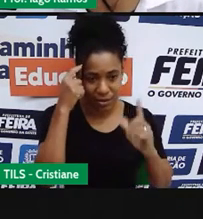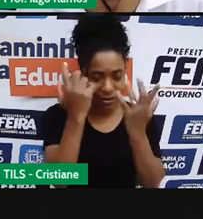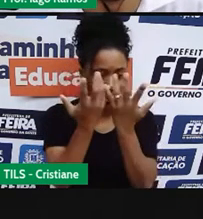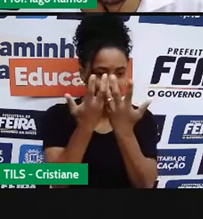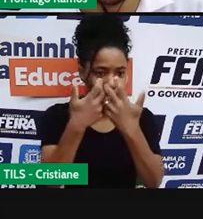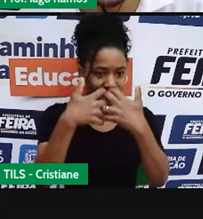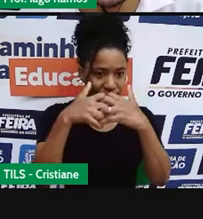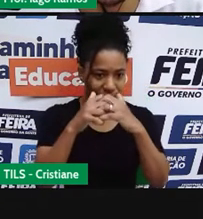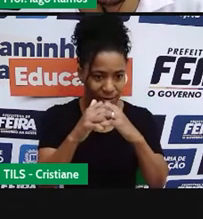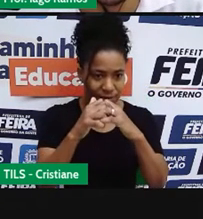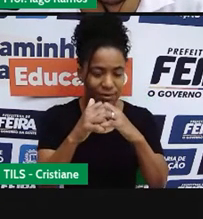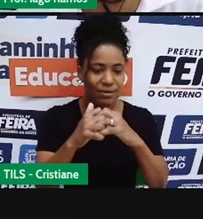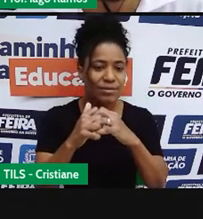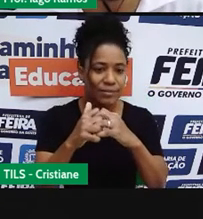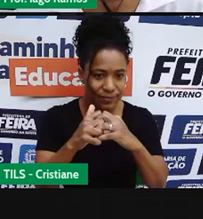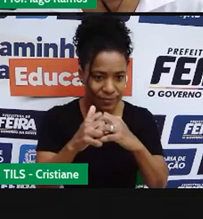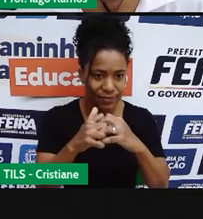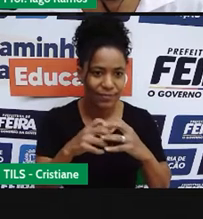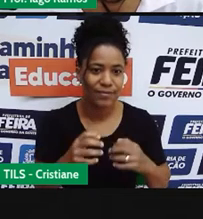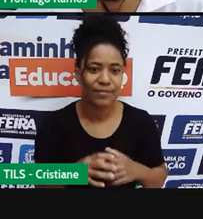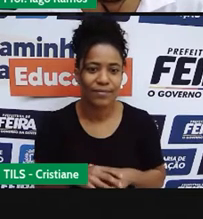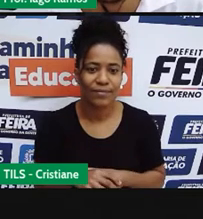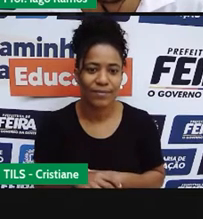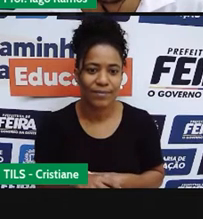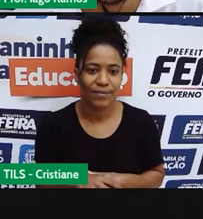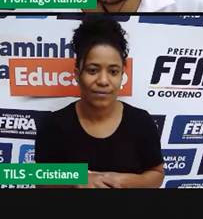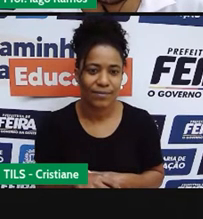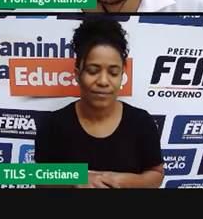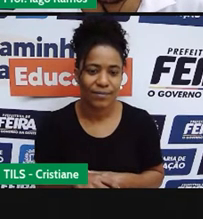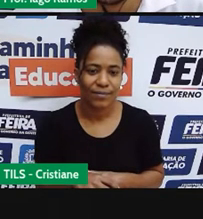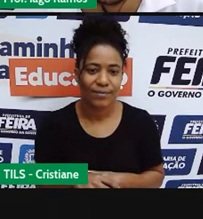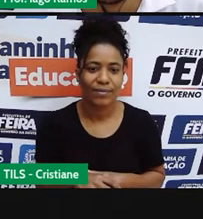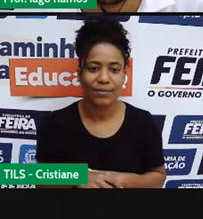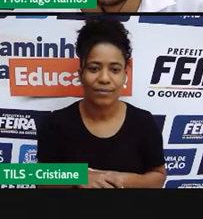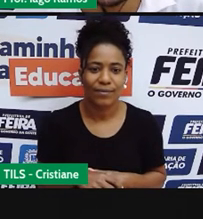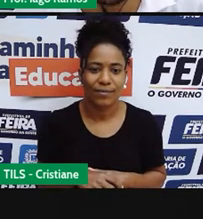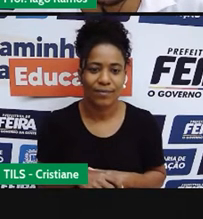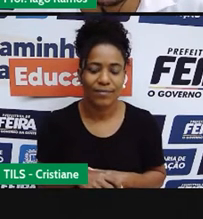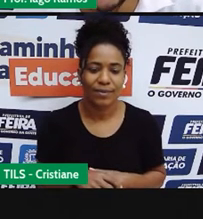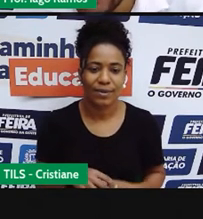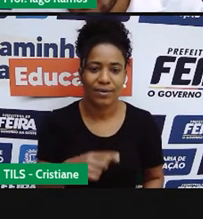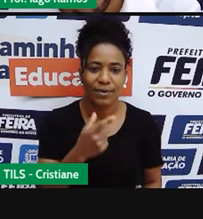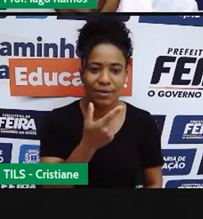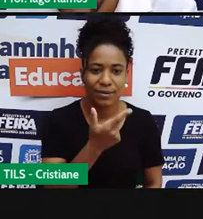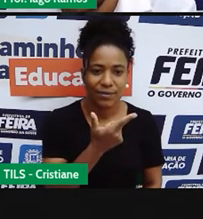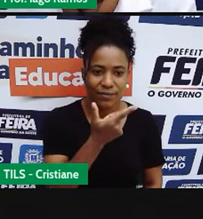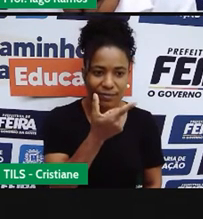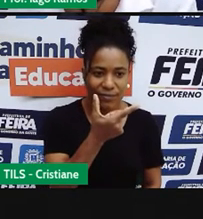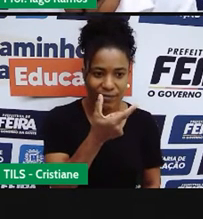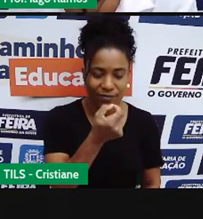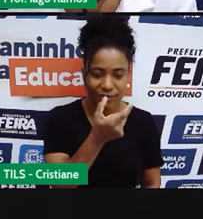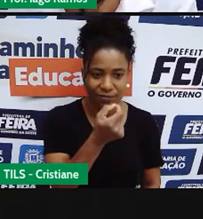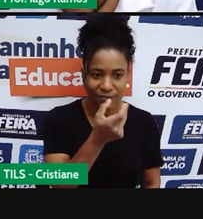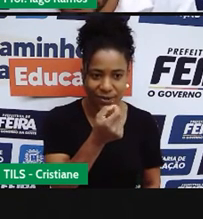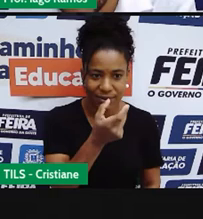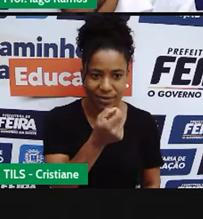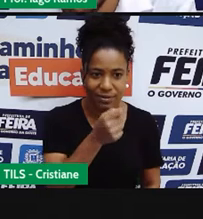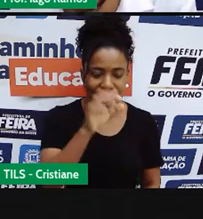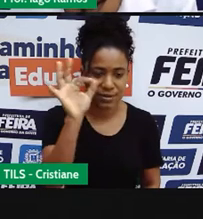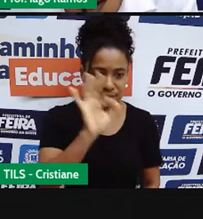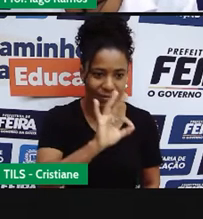calcular os 50%, a gente sabe que 20% é 20